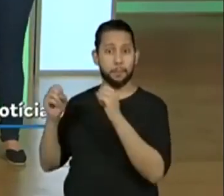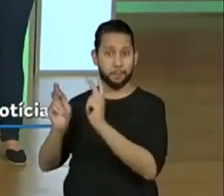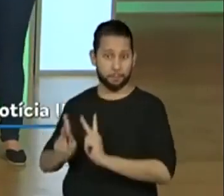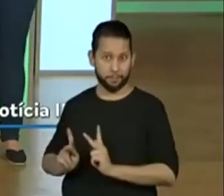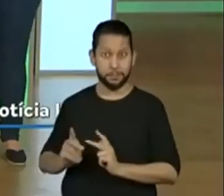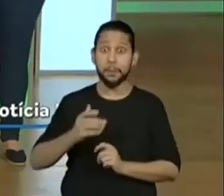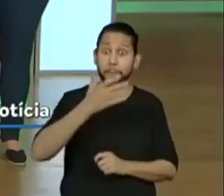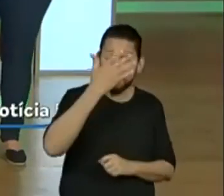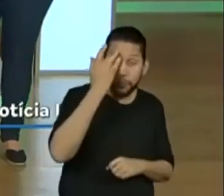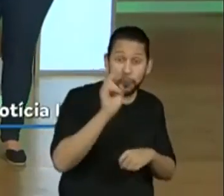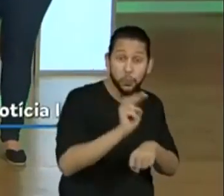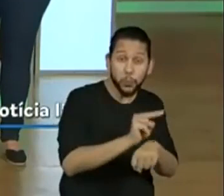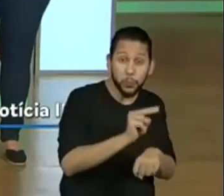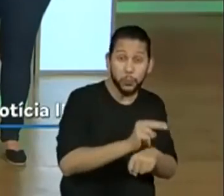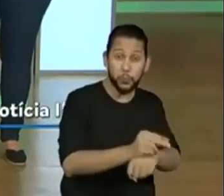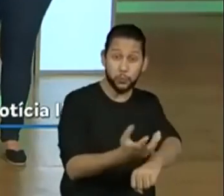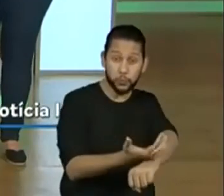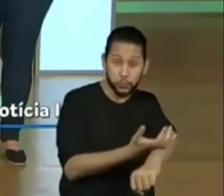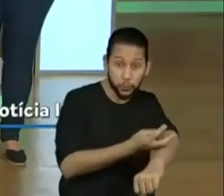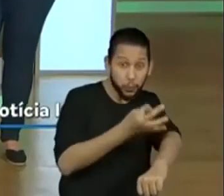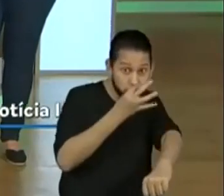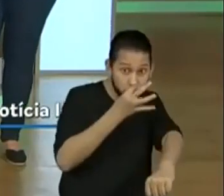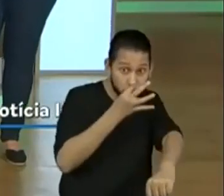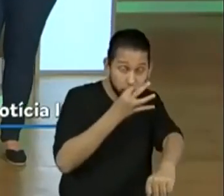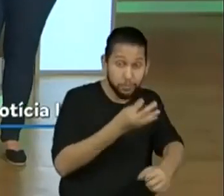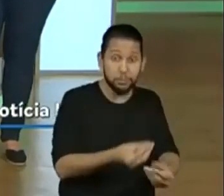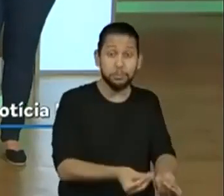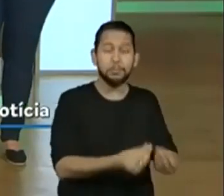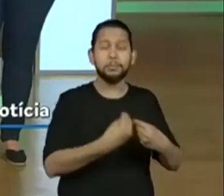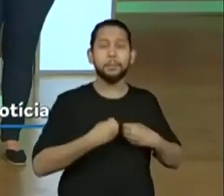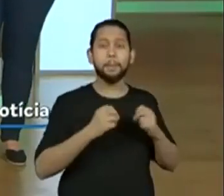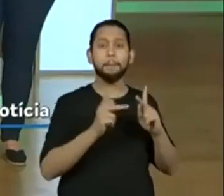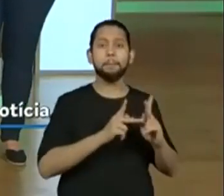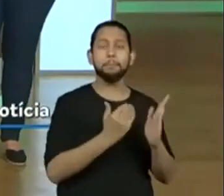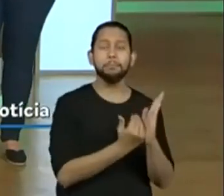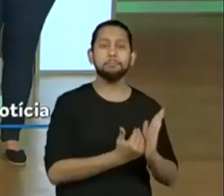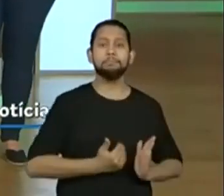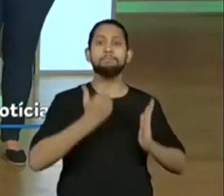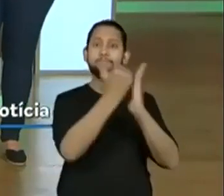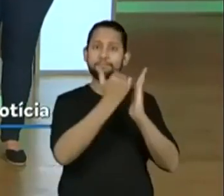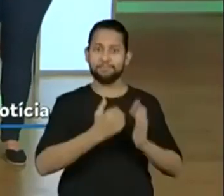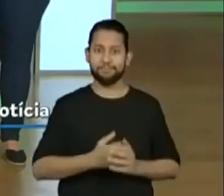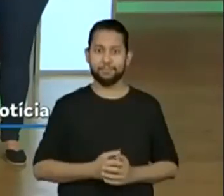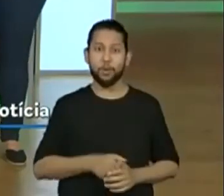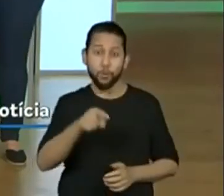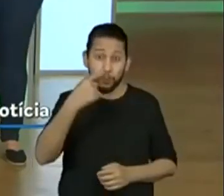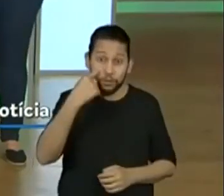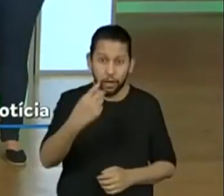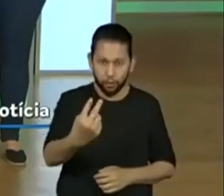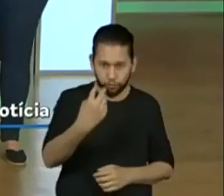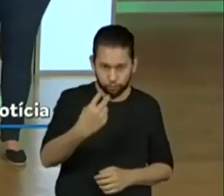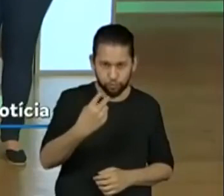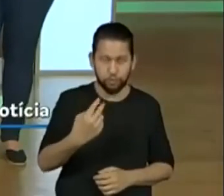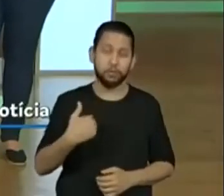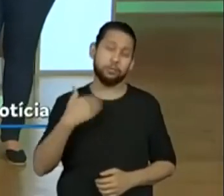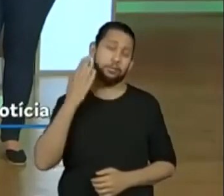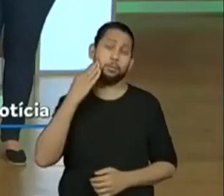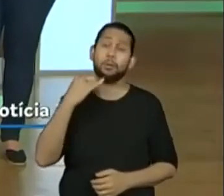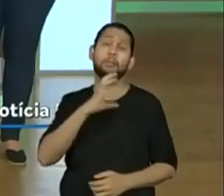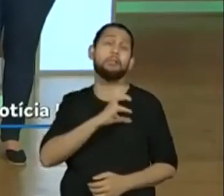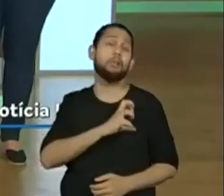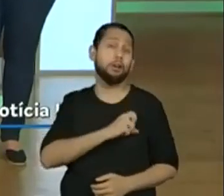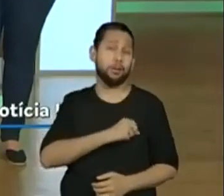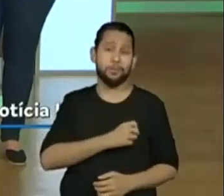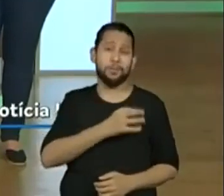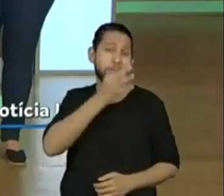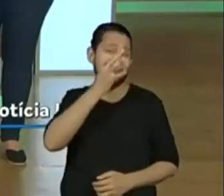jardim. É, olha, eu sou suspeita a falar porque o pessoal que me acompanha aqui no quarto ano sabe que eu sou apaixonada por plantas, por isso